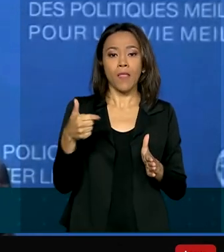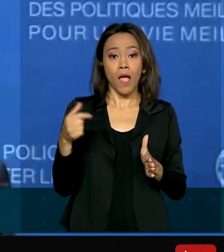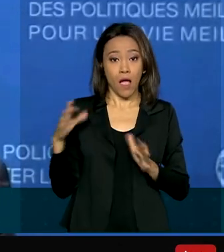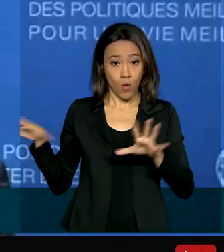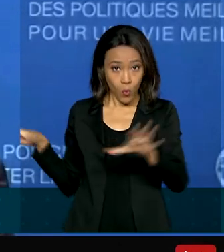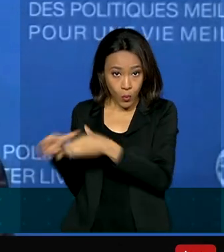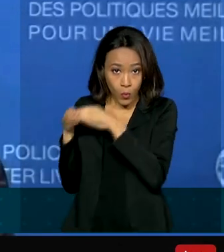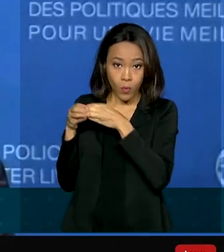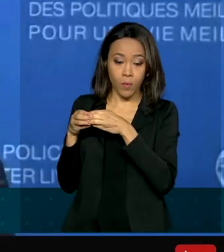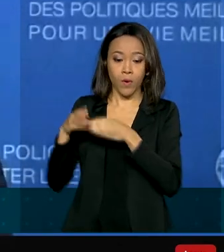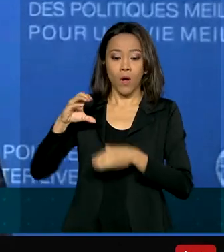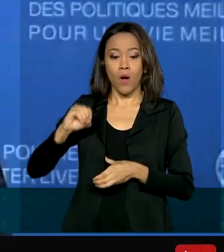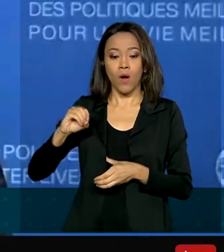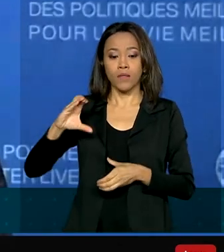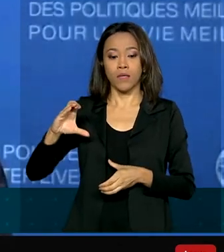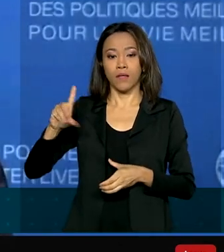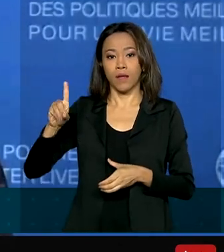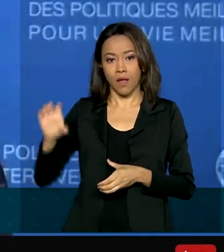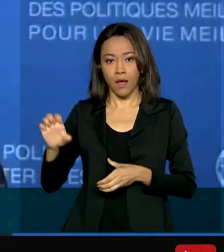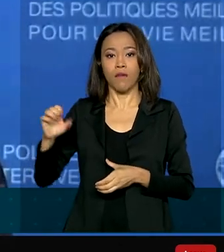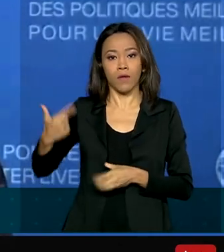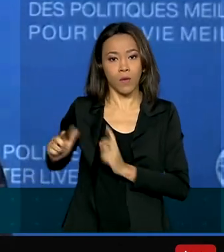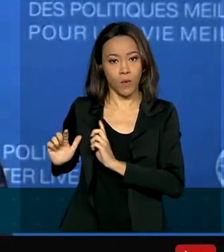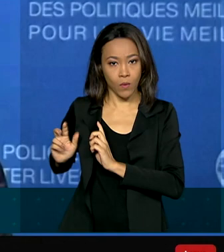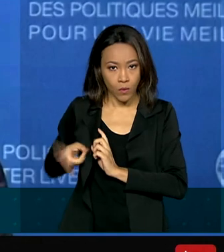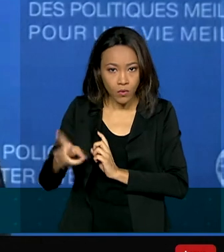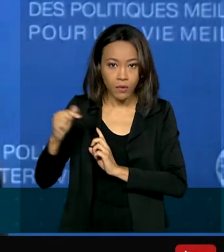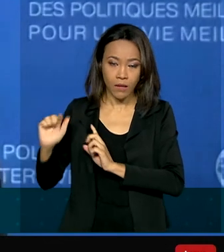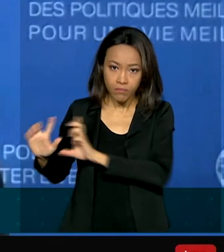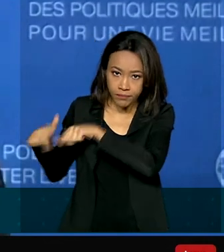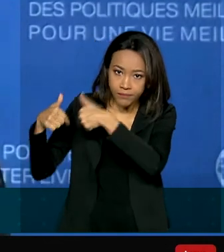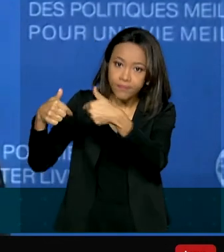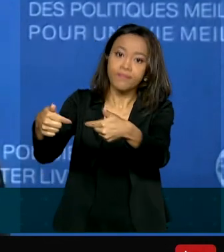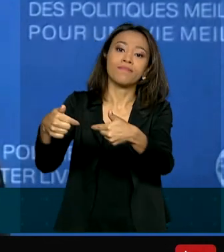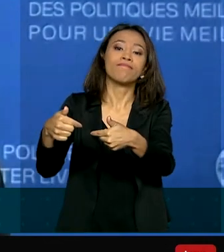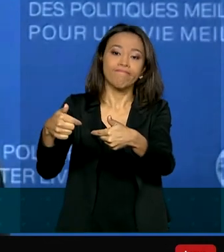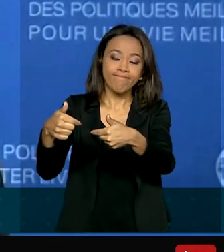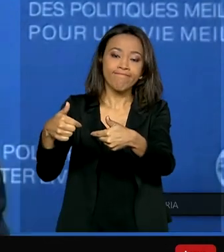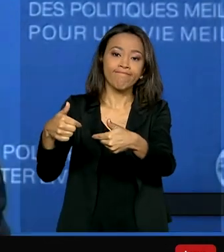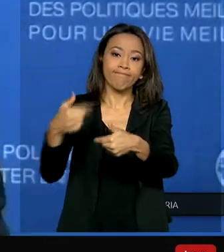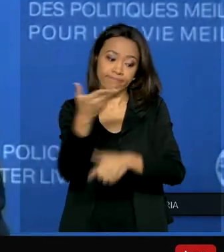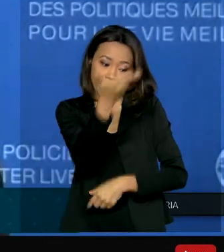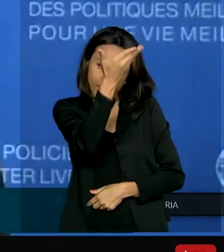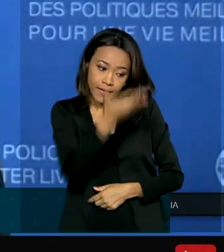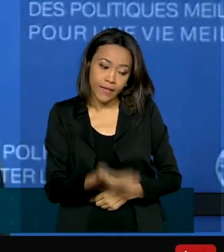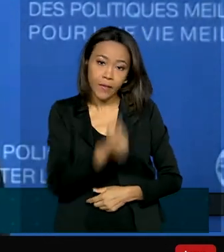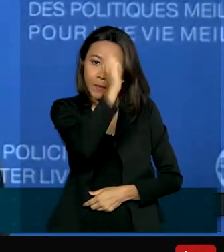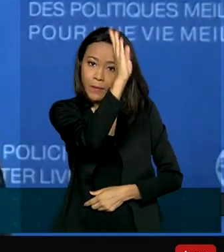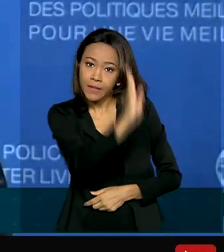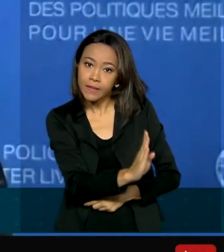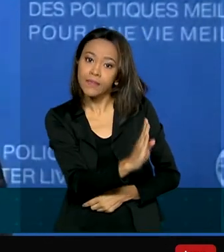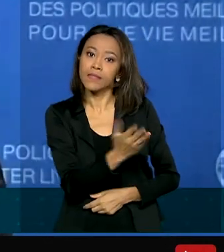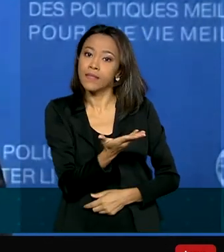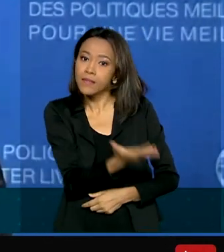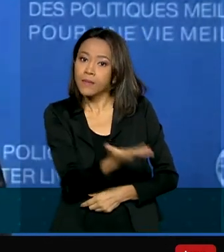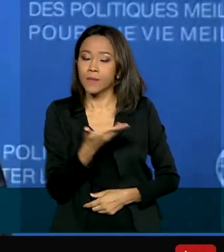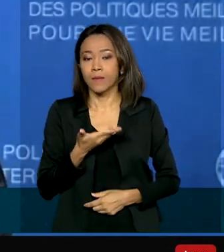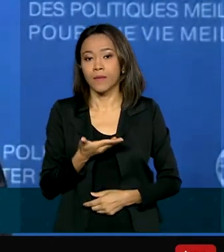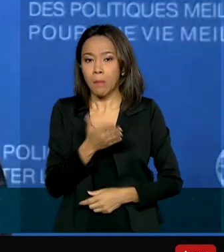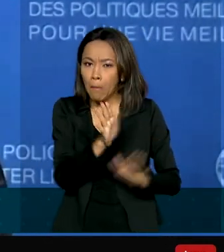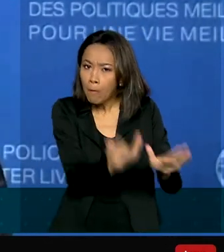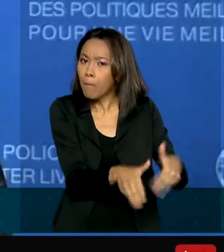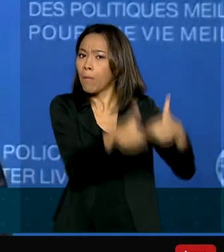mas também para o Brasil, para uma melhor reconstrução